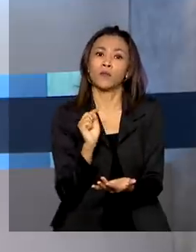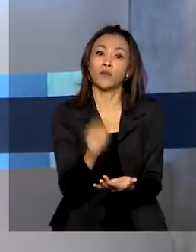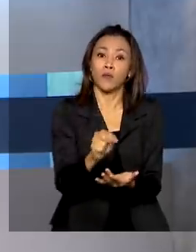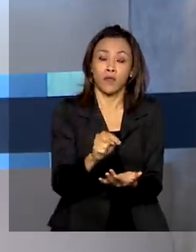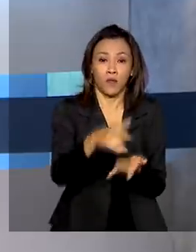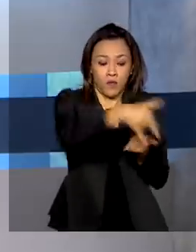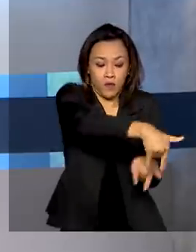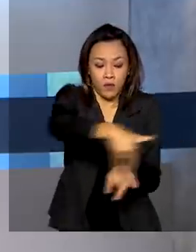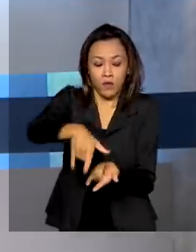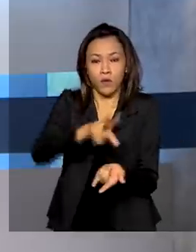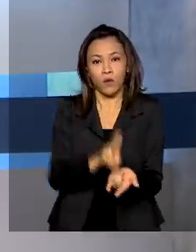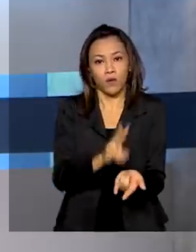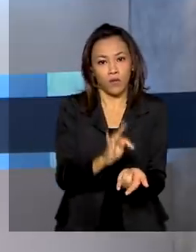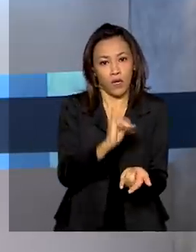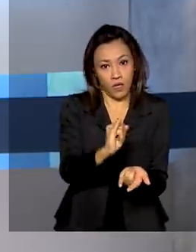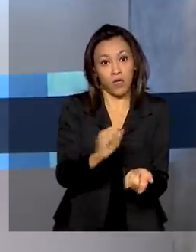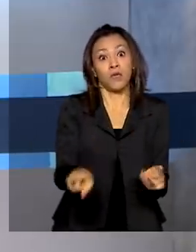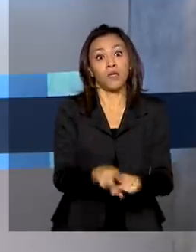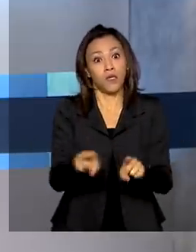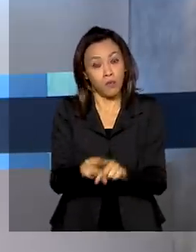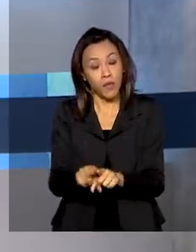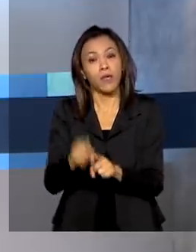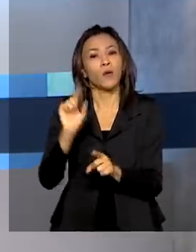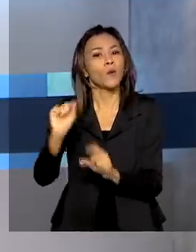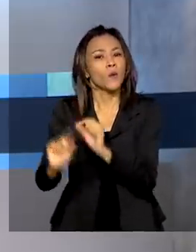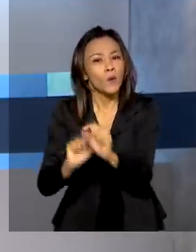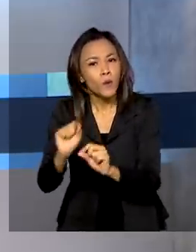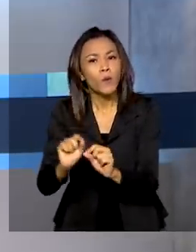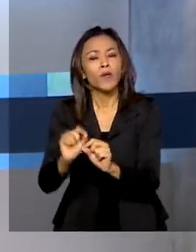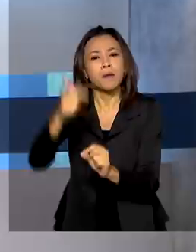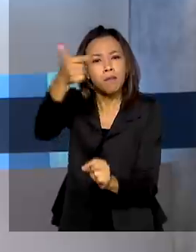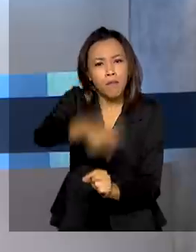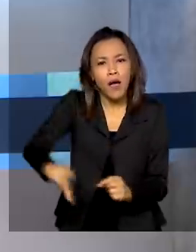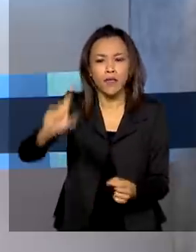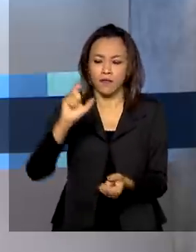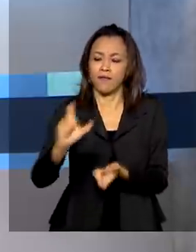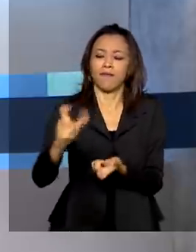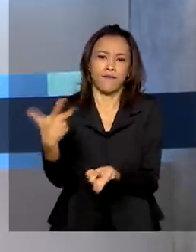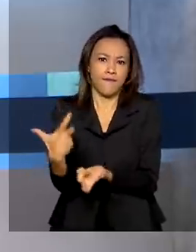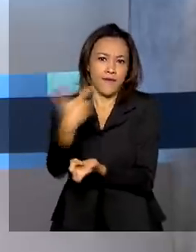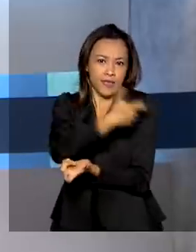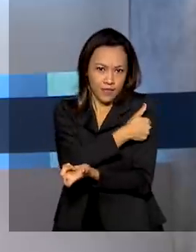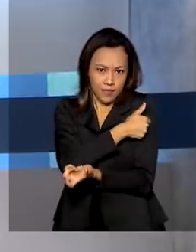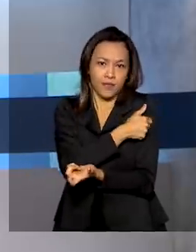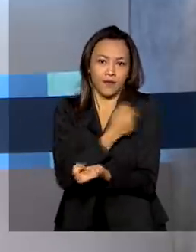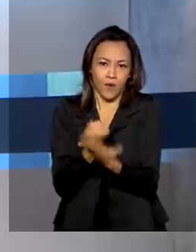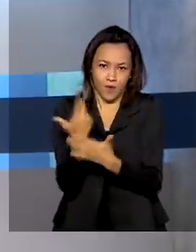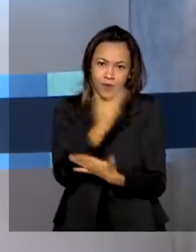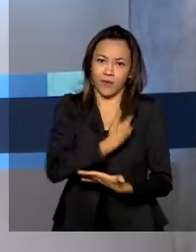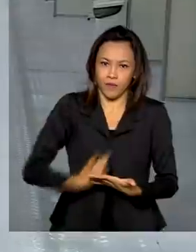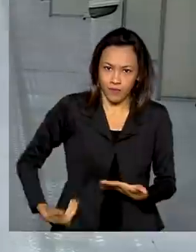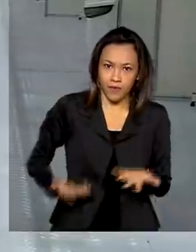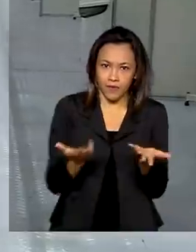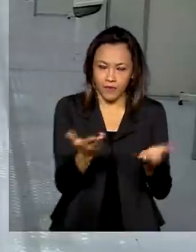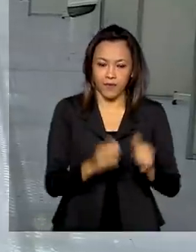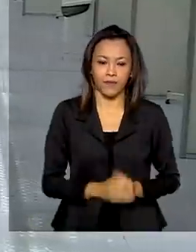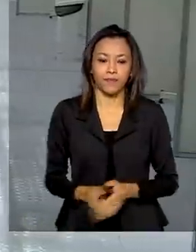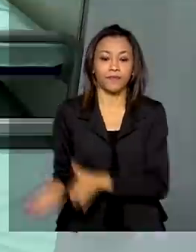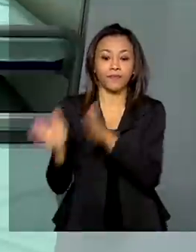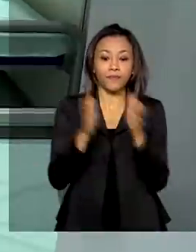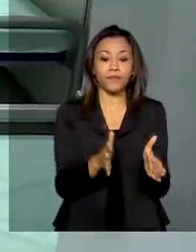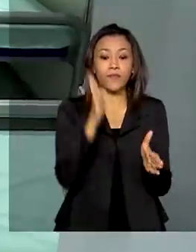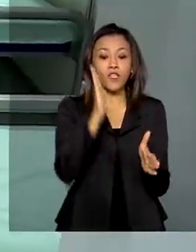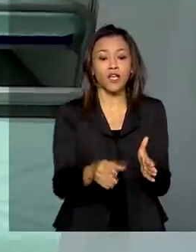Covid-19 e atualizou a quantidade de vacinas já compradas pelo governo. Foram